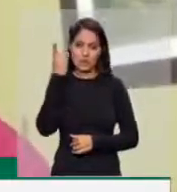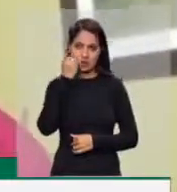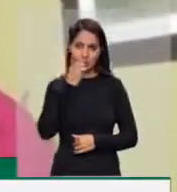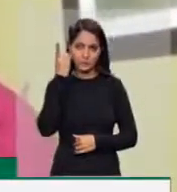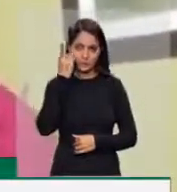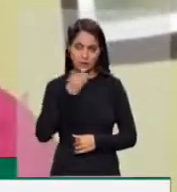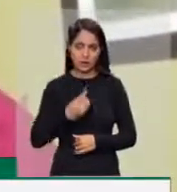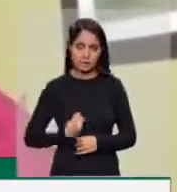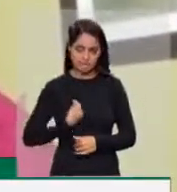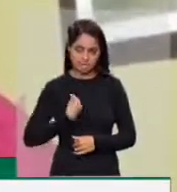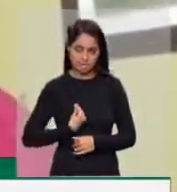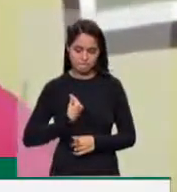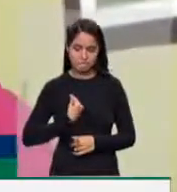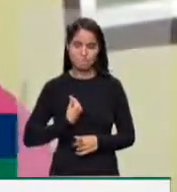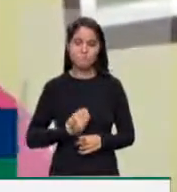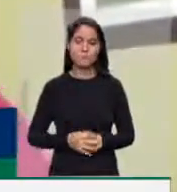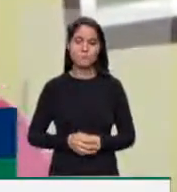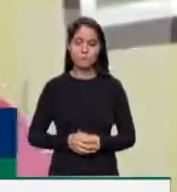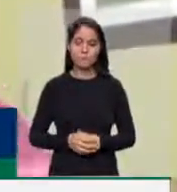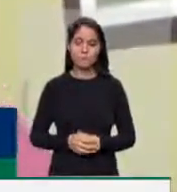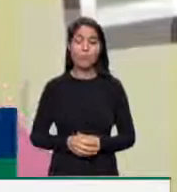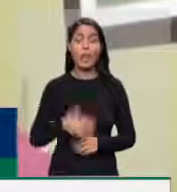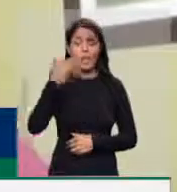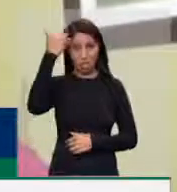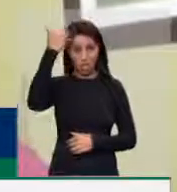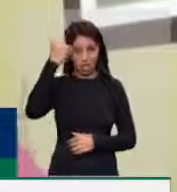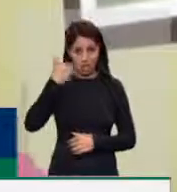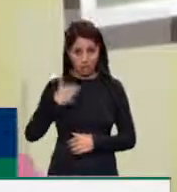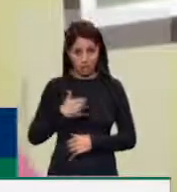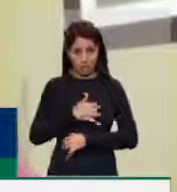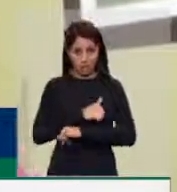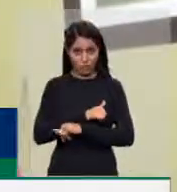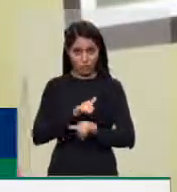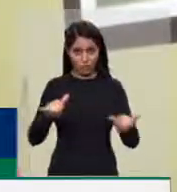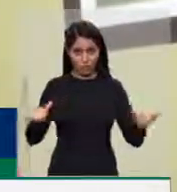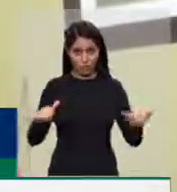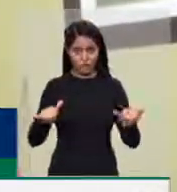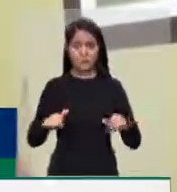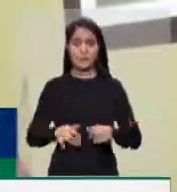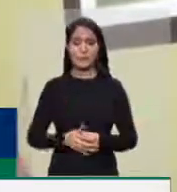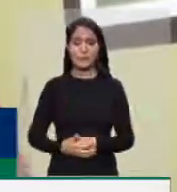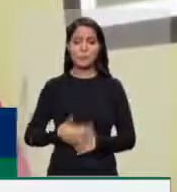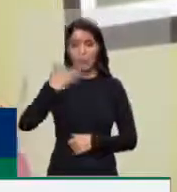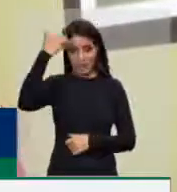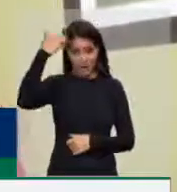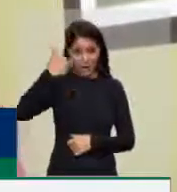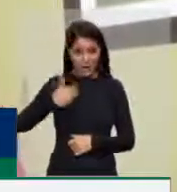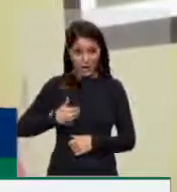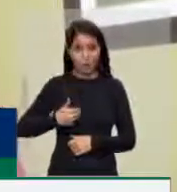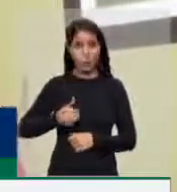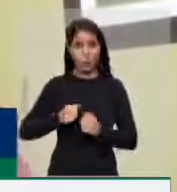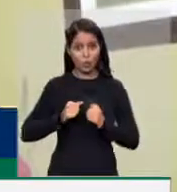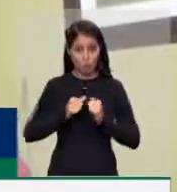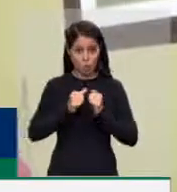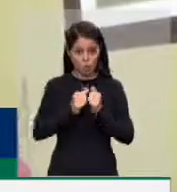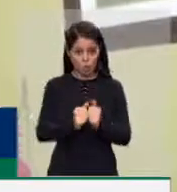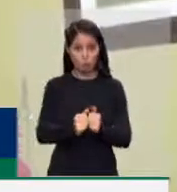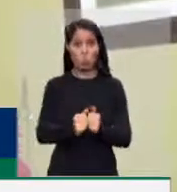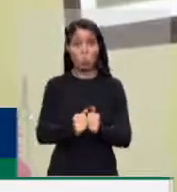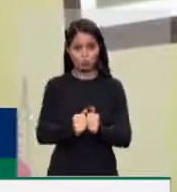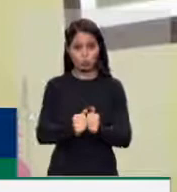deputadas, eu quero também me manifestar aqui, como os demais membros da oposição, no direito